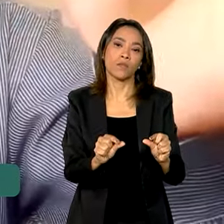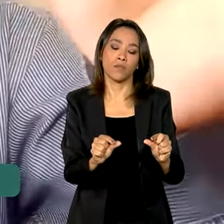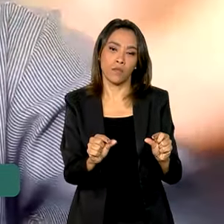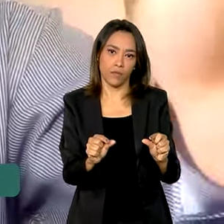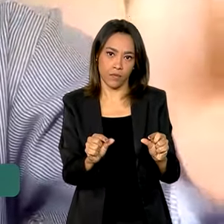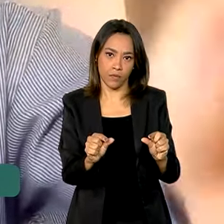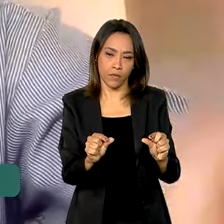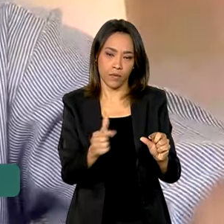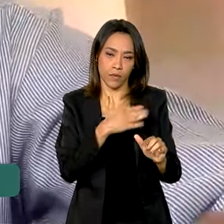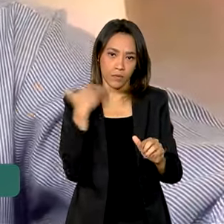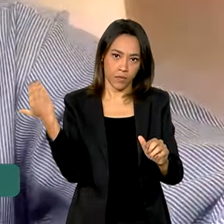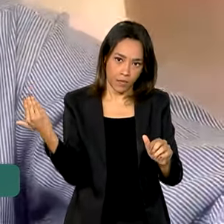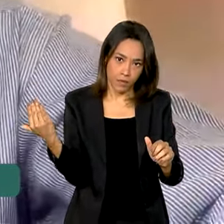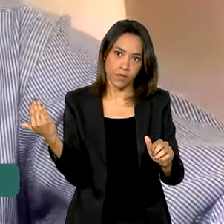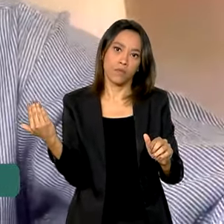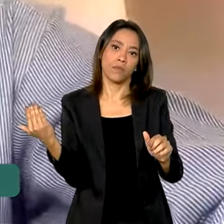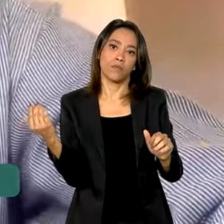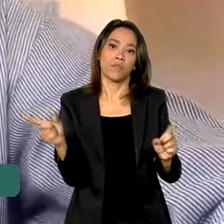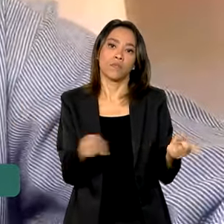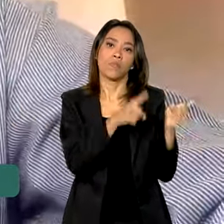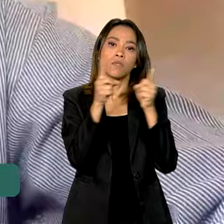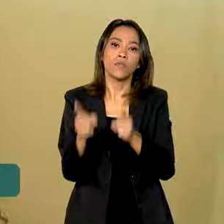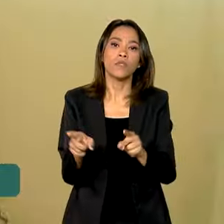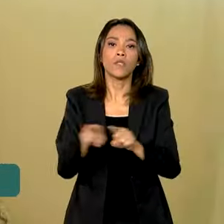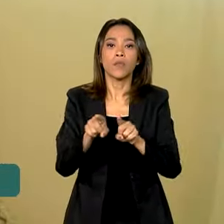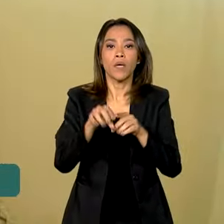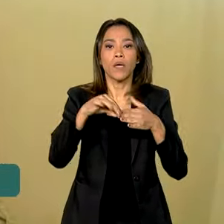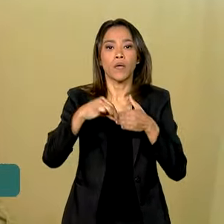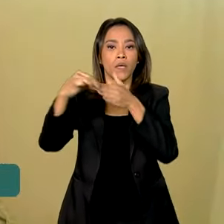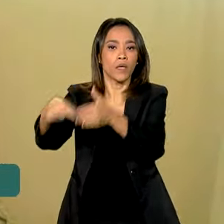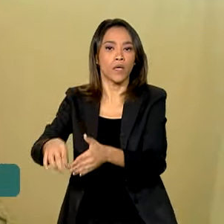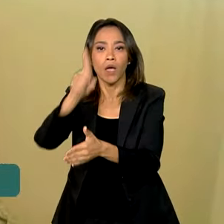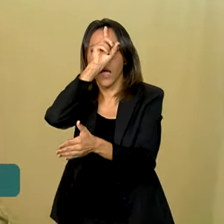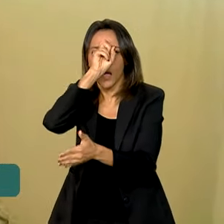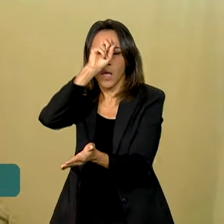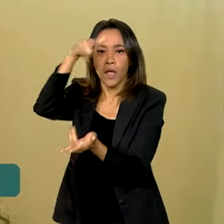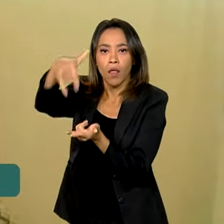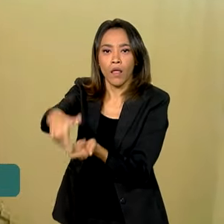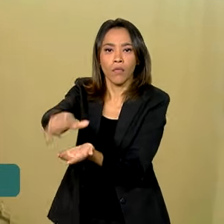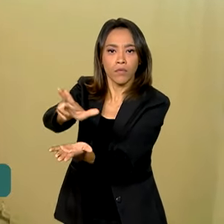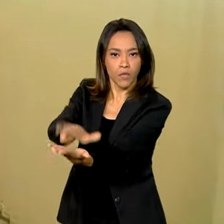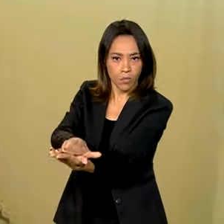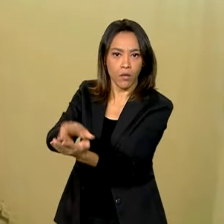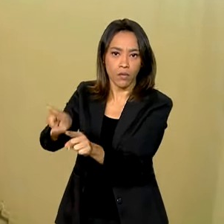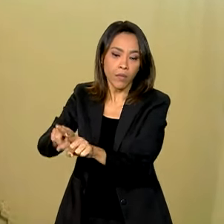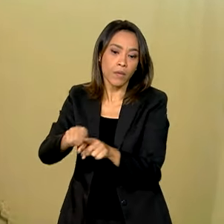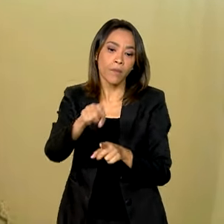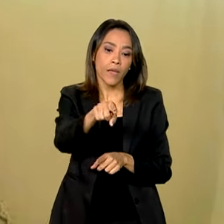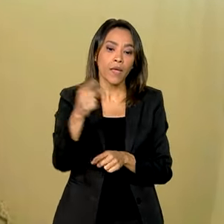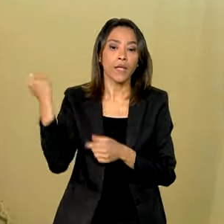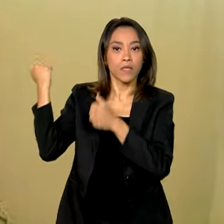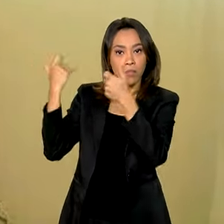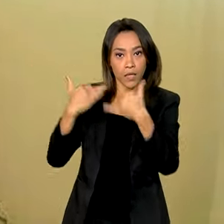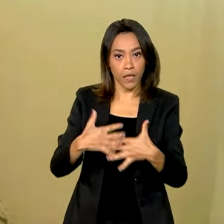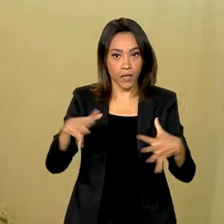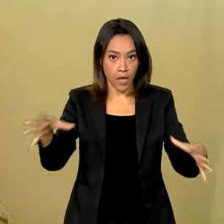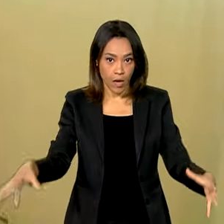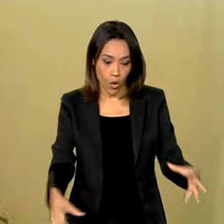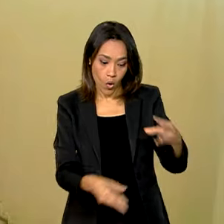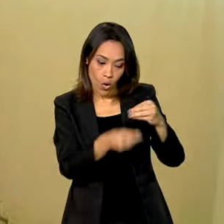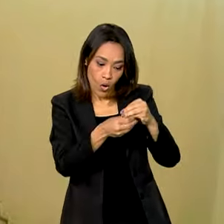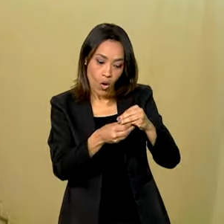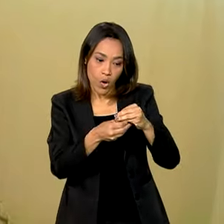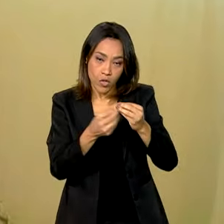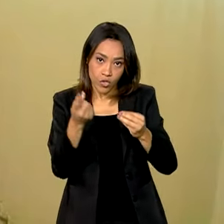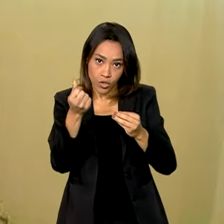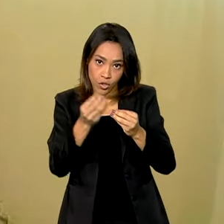e as hospitalizações. E isso vem confirmar a estratégia da combinação entre transferência de